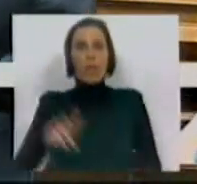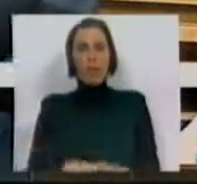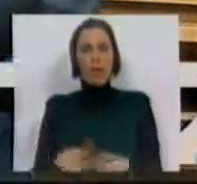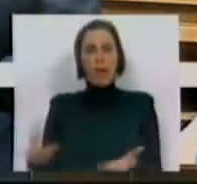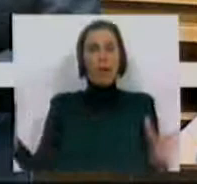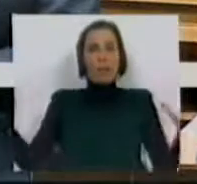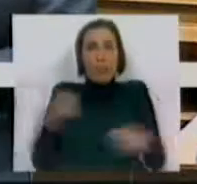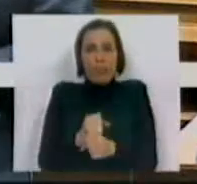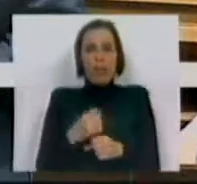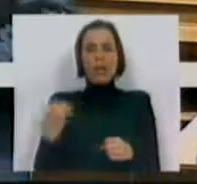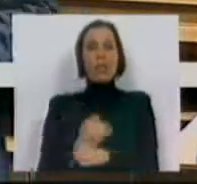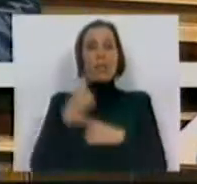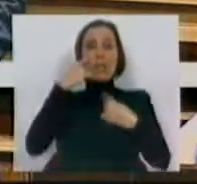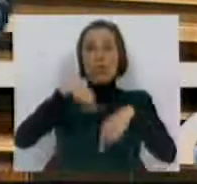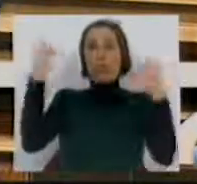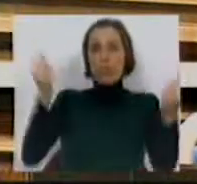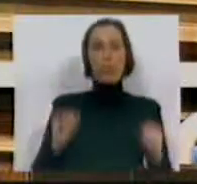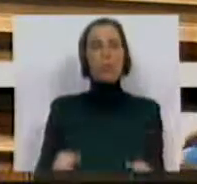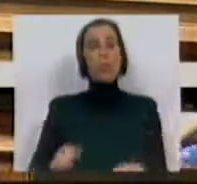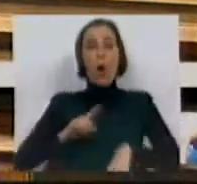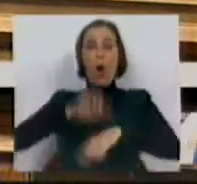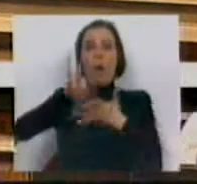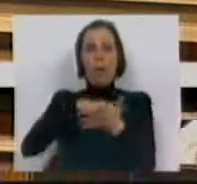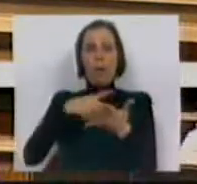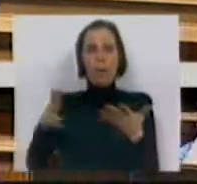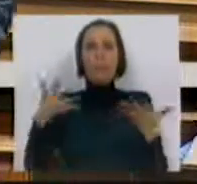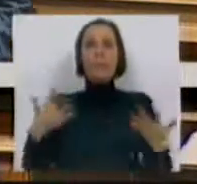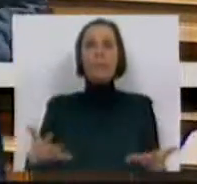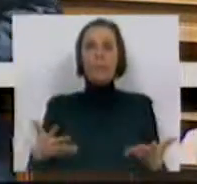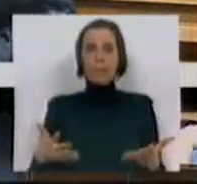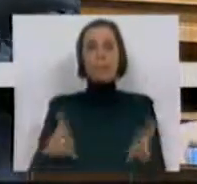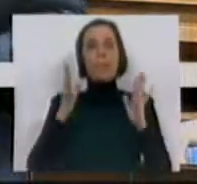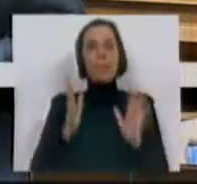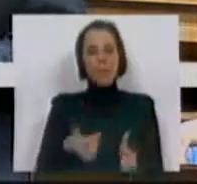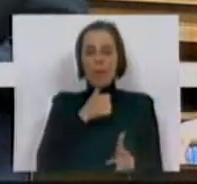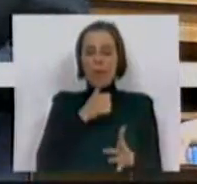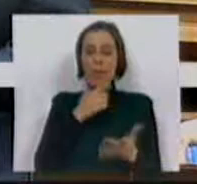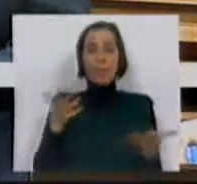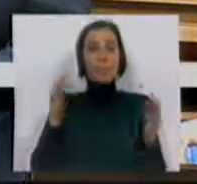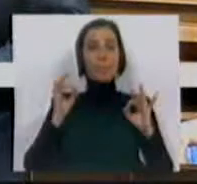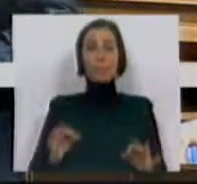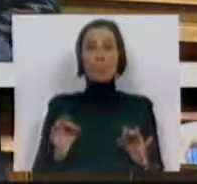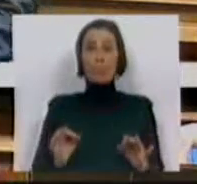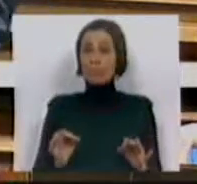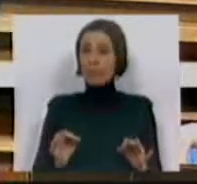ao esvaziamento dos serviços públicos, a horários que neste momento têm que se encontrar completamente